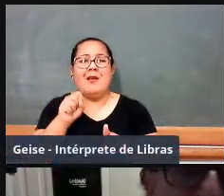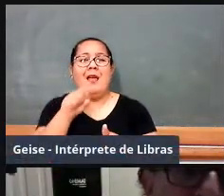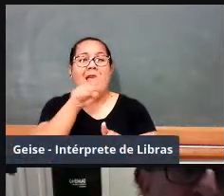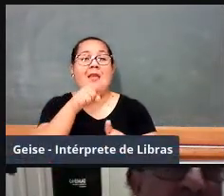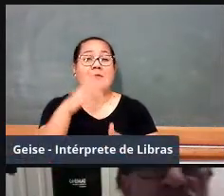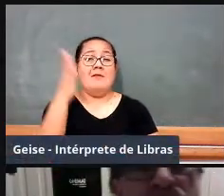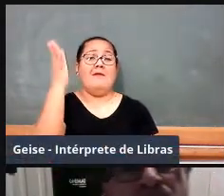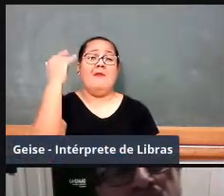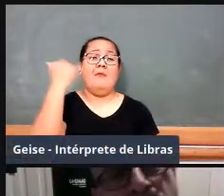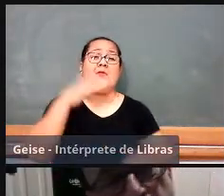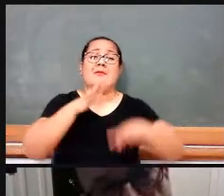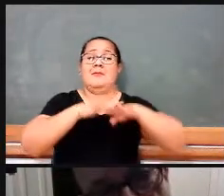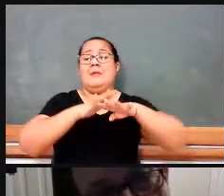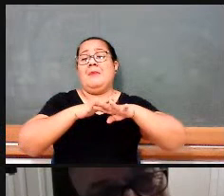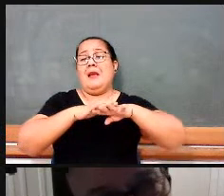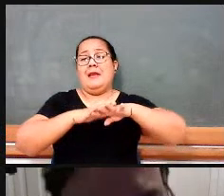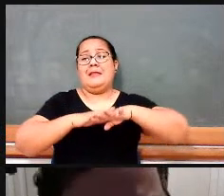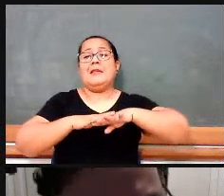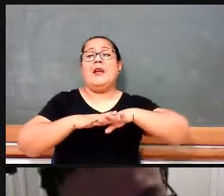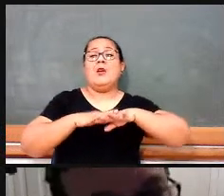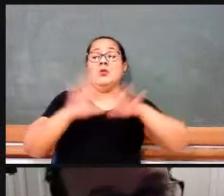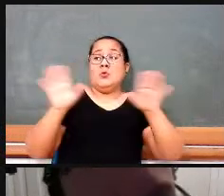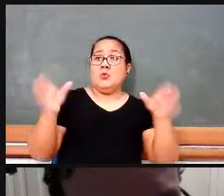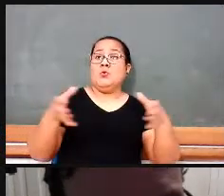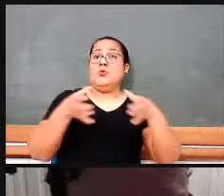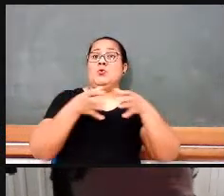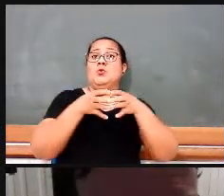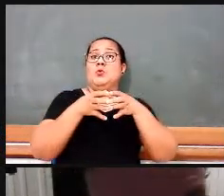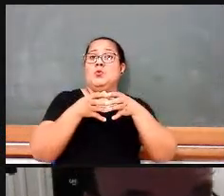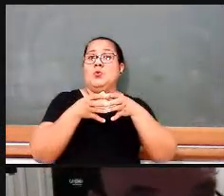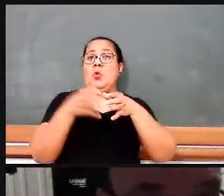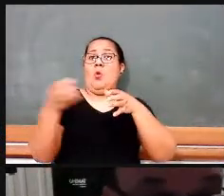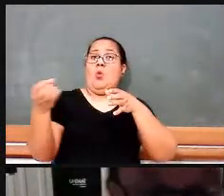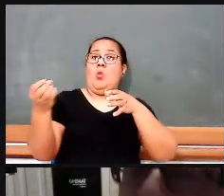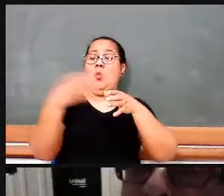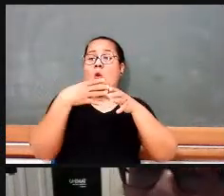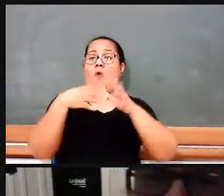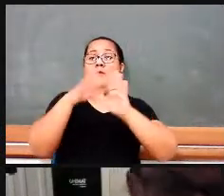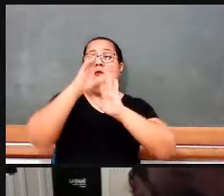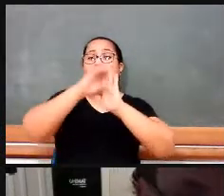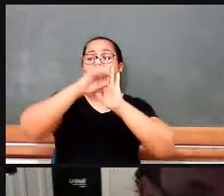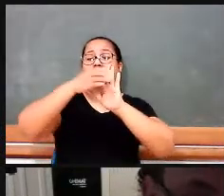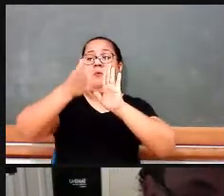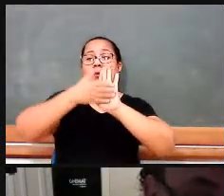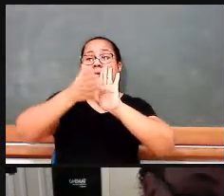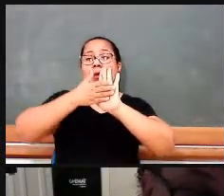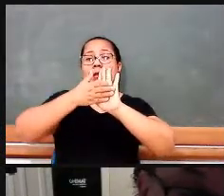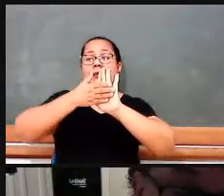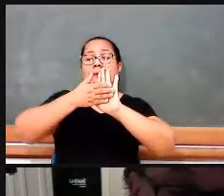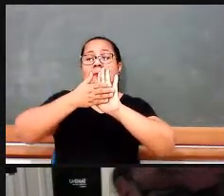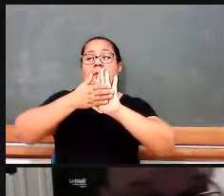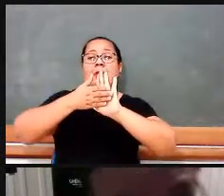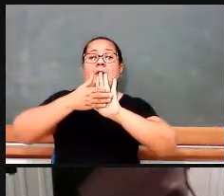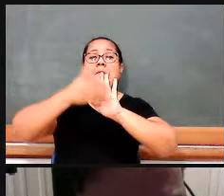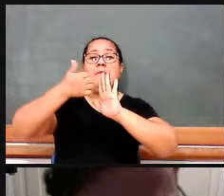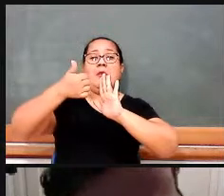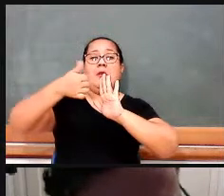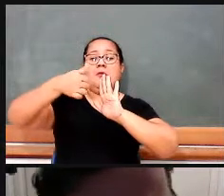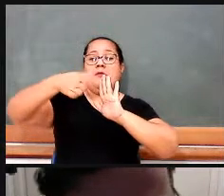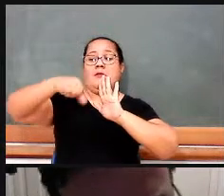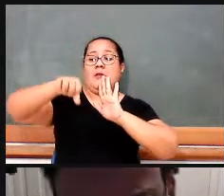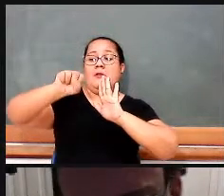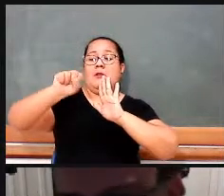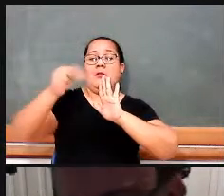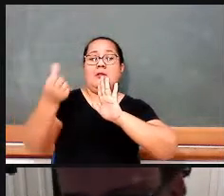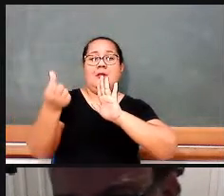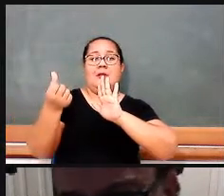educadores matemáticos vão trabalhar na organização dessa proposta que sai em 1986 e vai